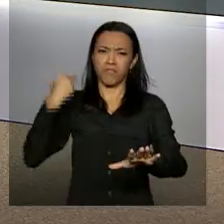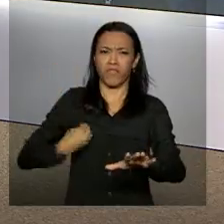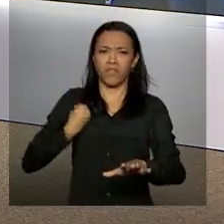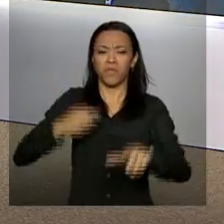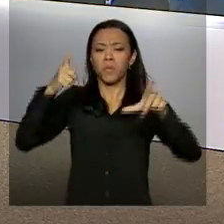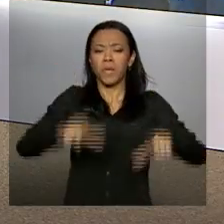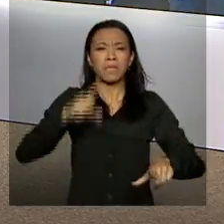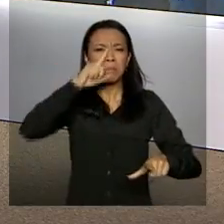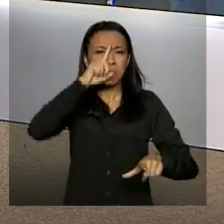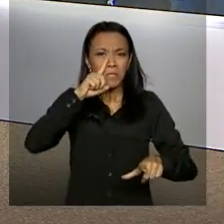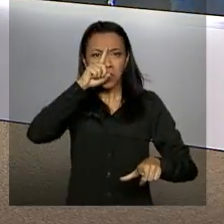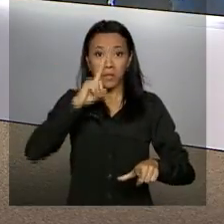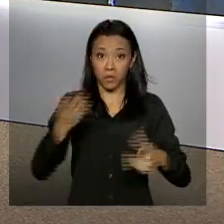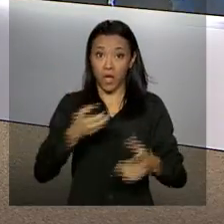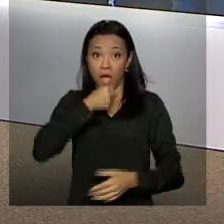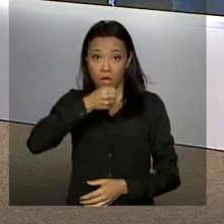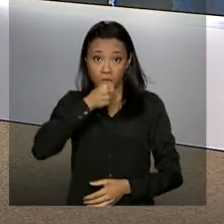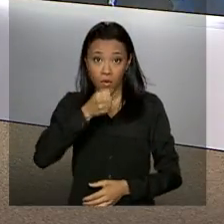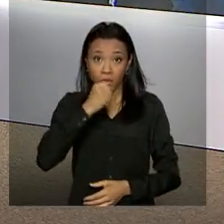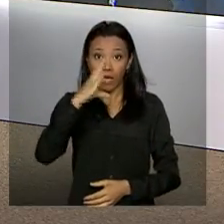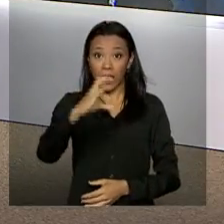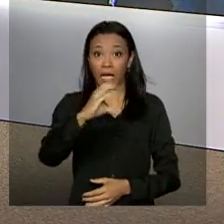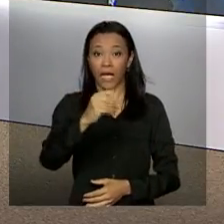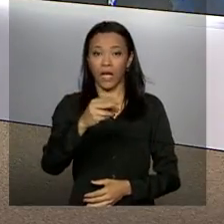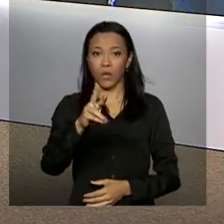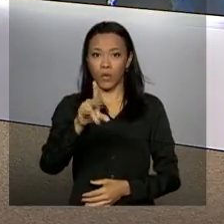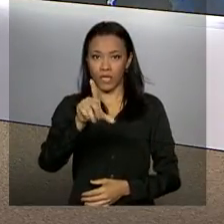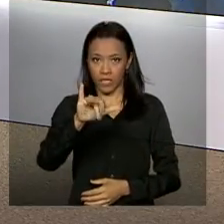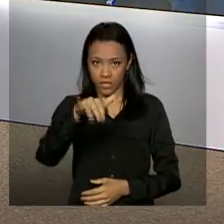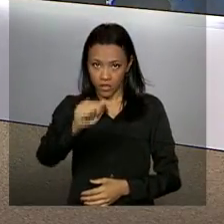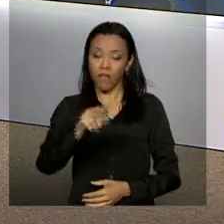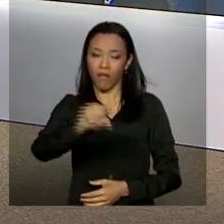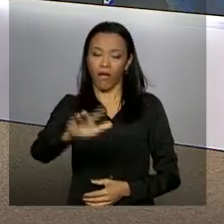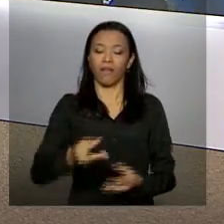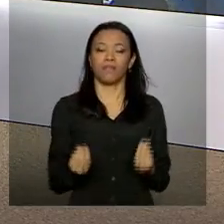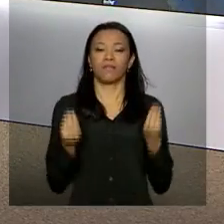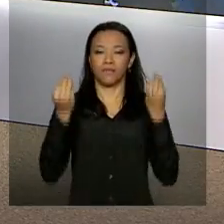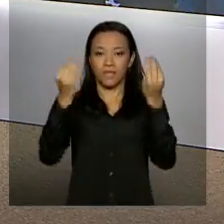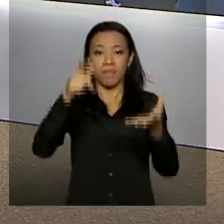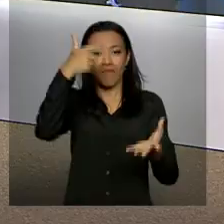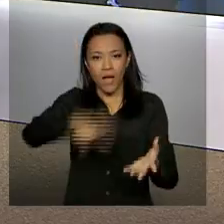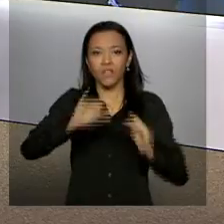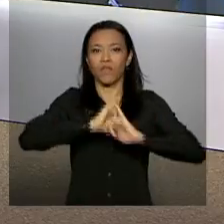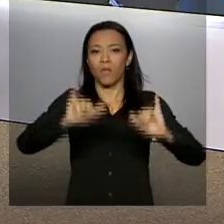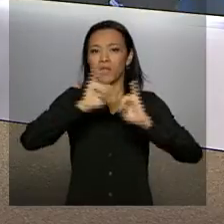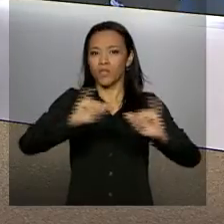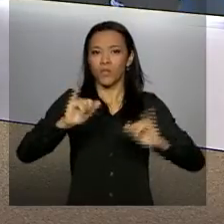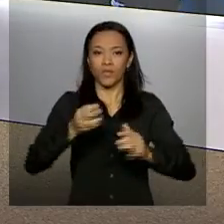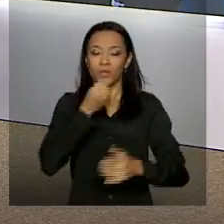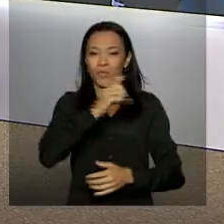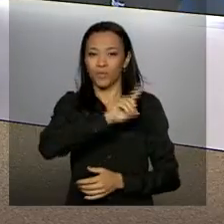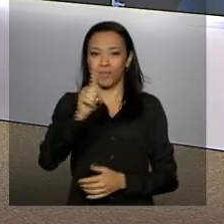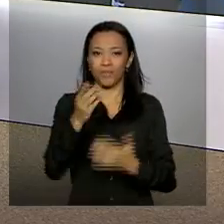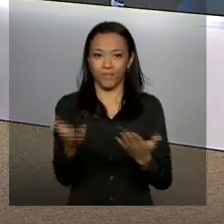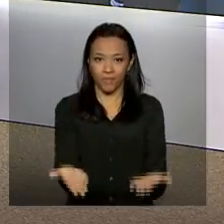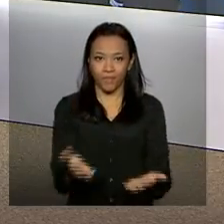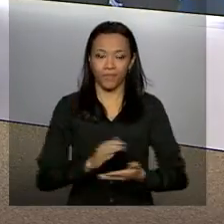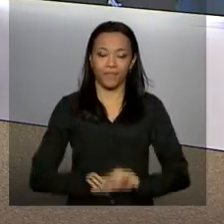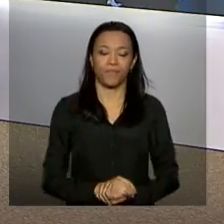Carolina Becker está em Duque de Caixias para acompanhar a entrega das casas e tem mais informações. Bom dia, Carolina.